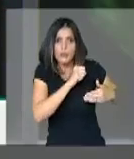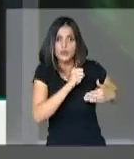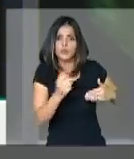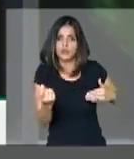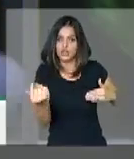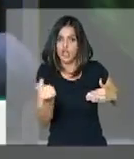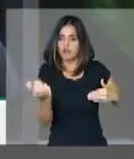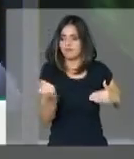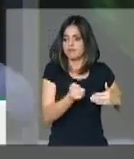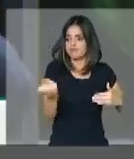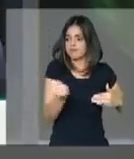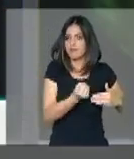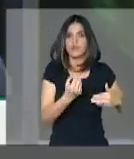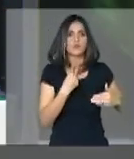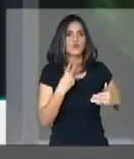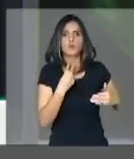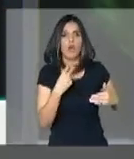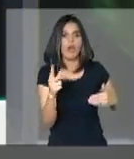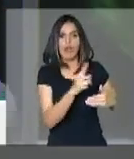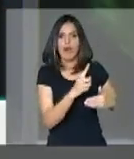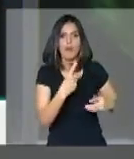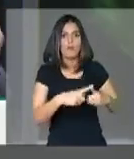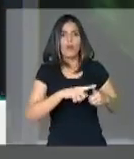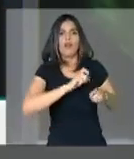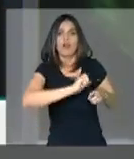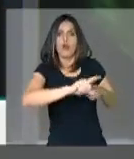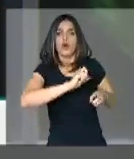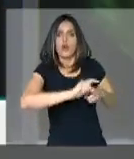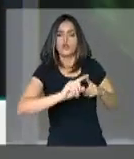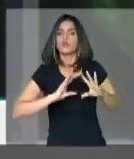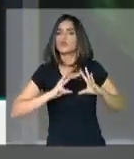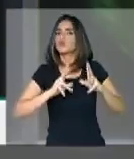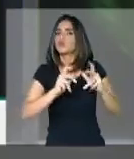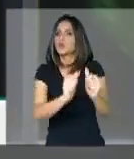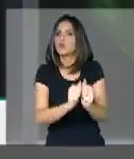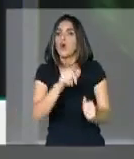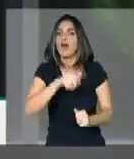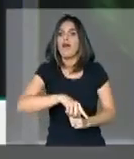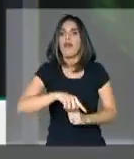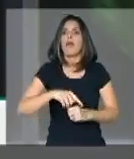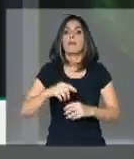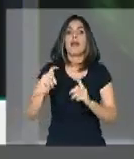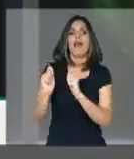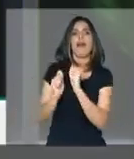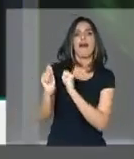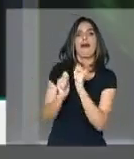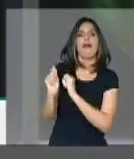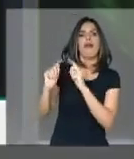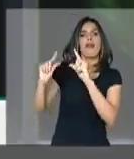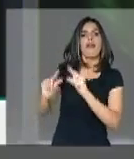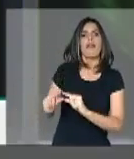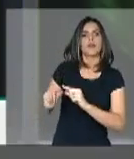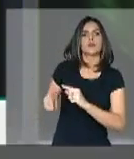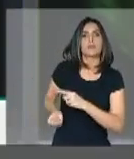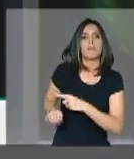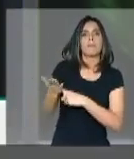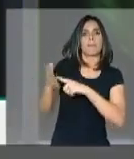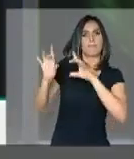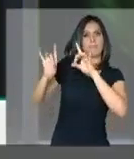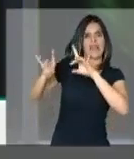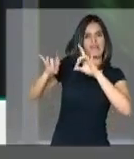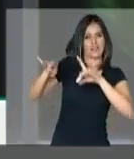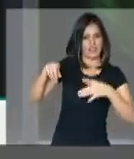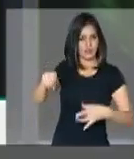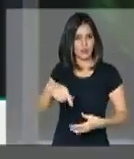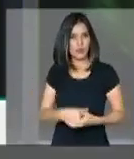teremos a possibilidade de uma manutenção da contribuição, porque todas as medidas são medidas para reduzir benefícios, para